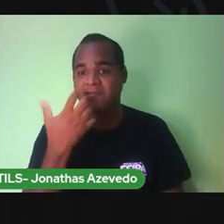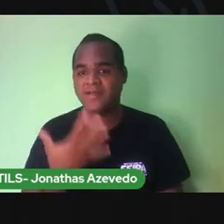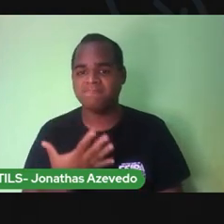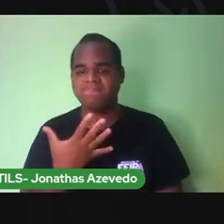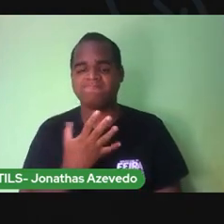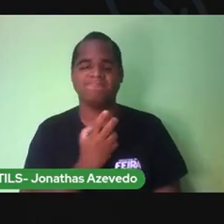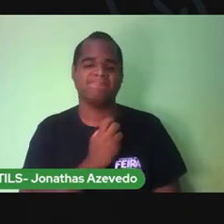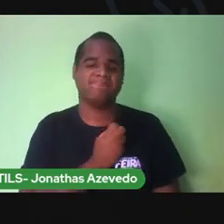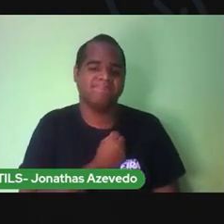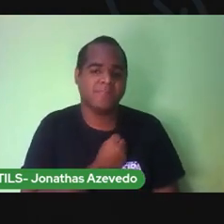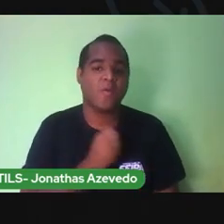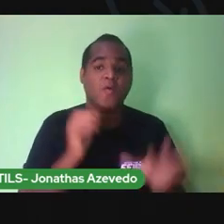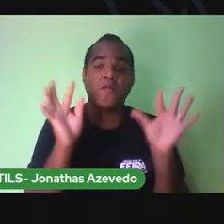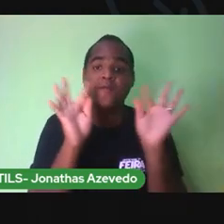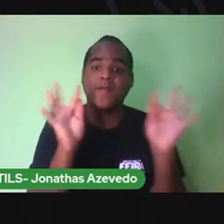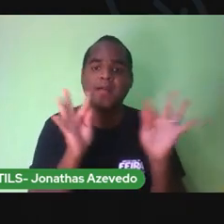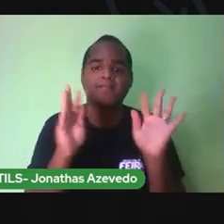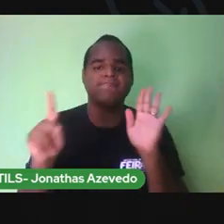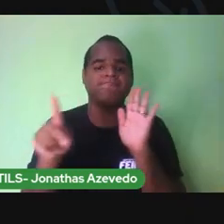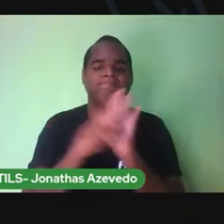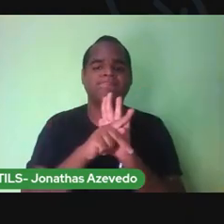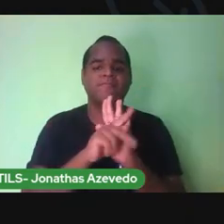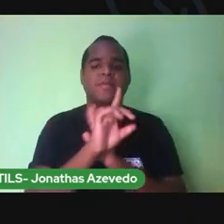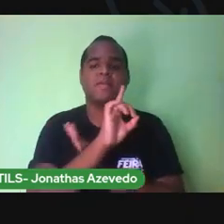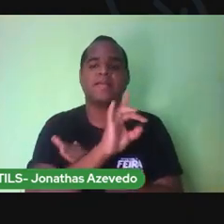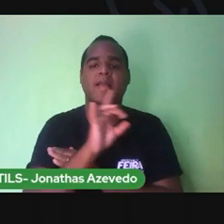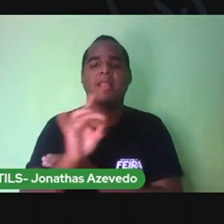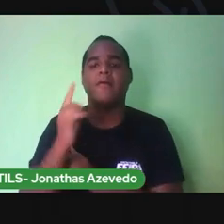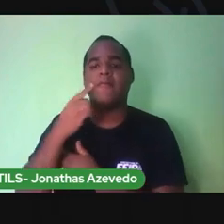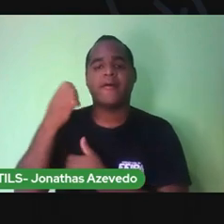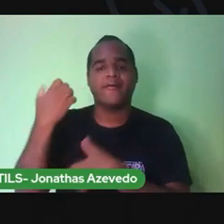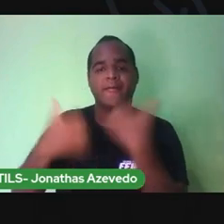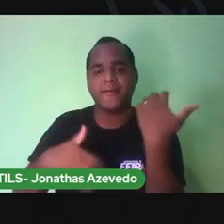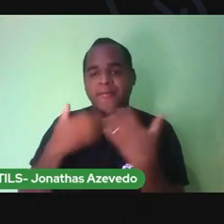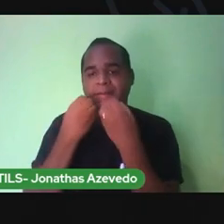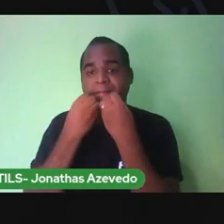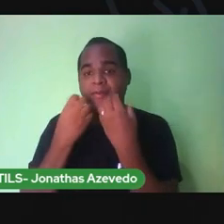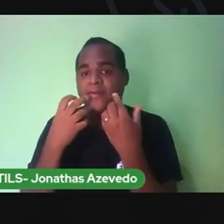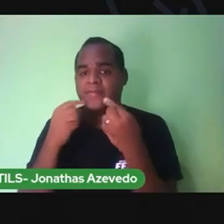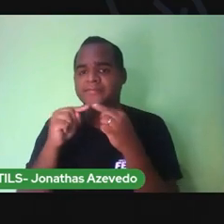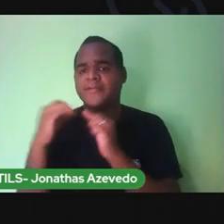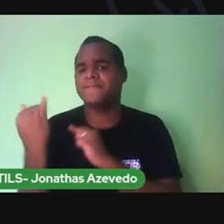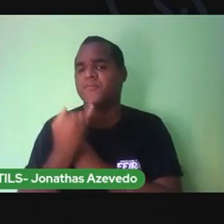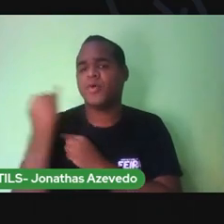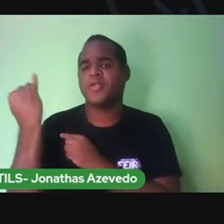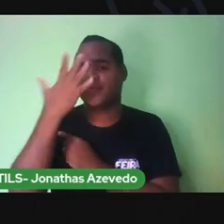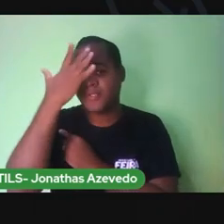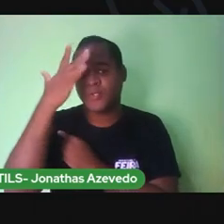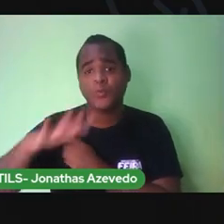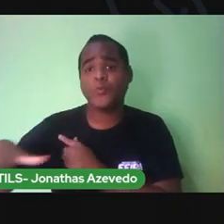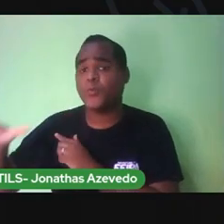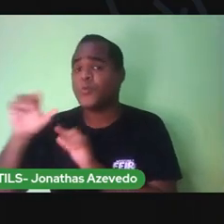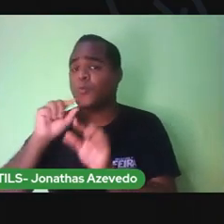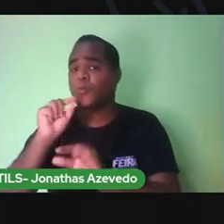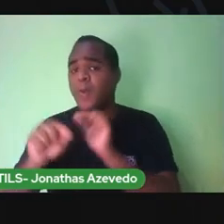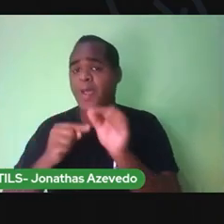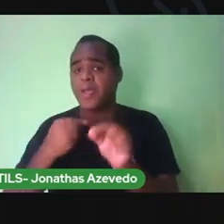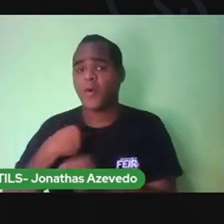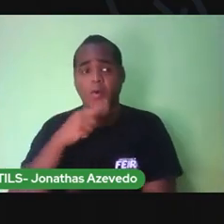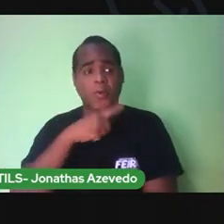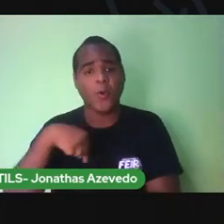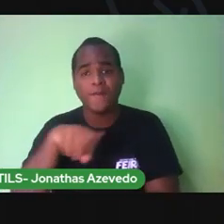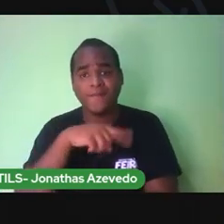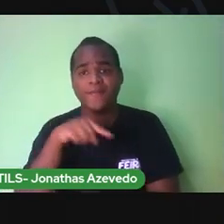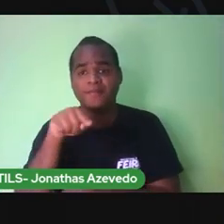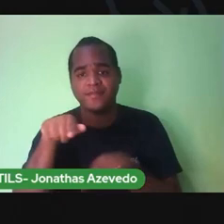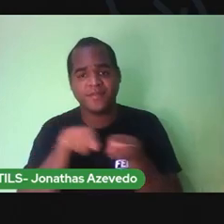felizes com a participação de todos vocês aqui. Isso é muito importante para a gente, isso é muito importante para vocês também, tá